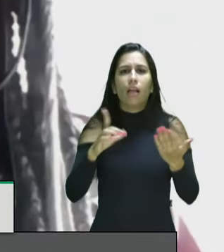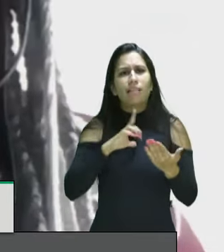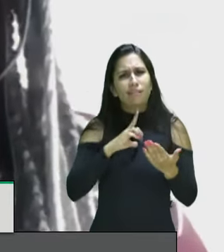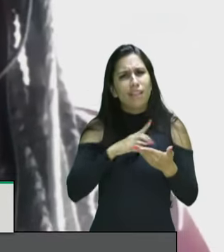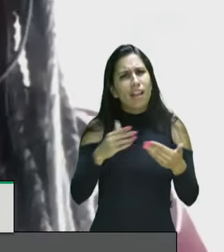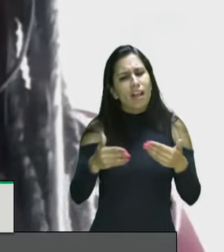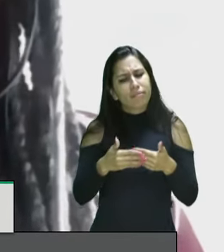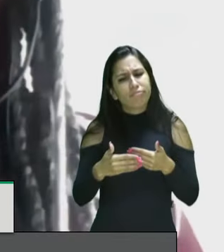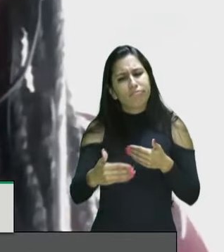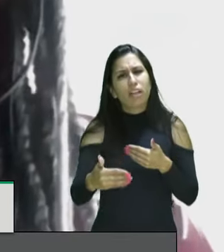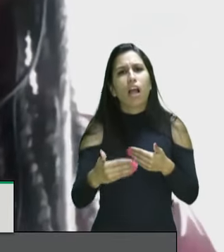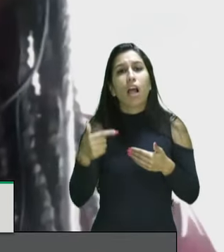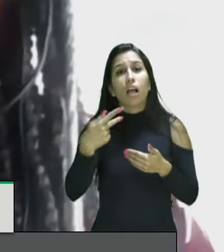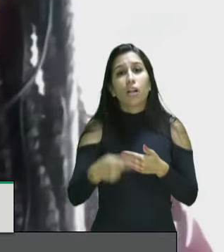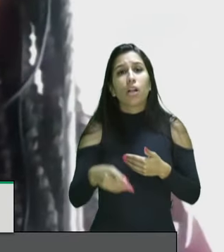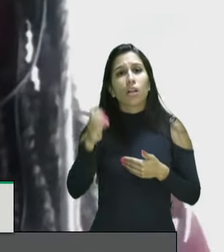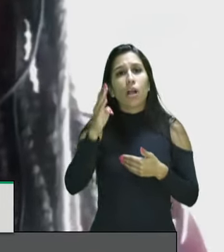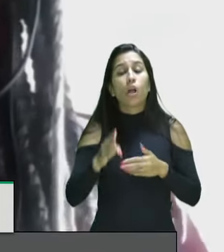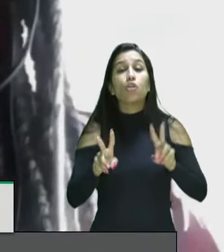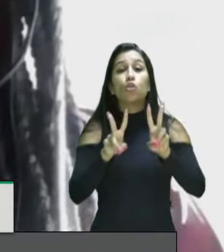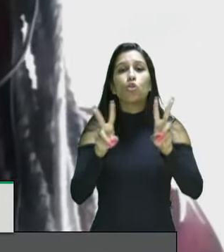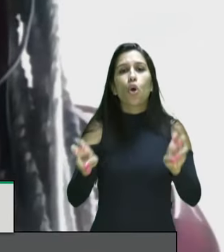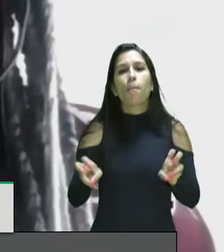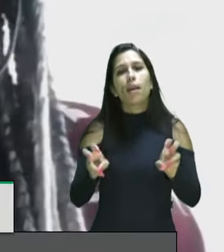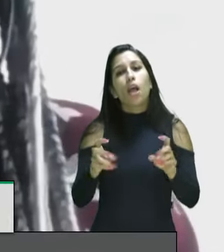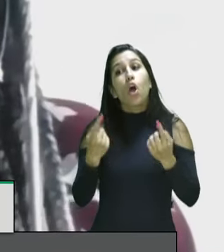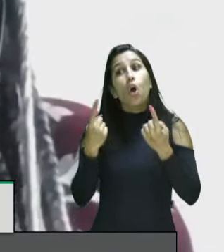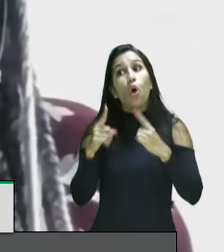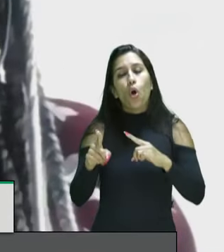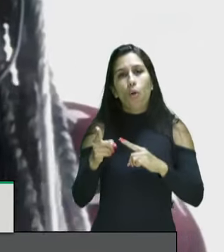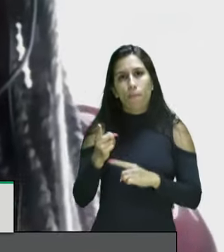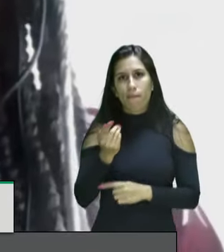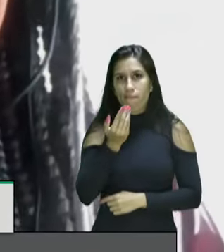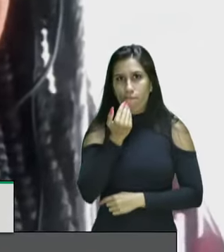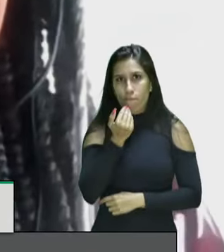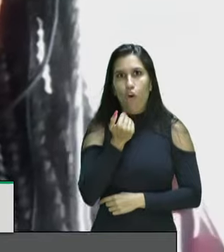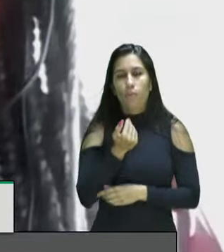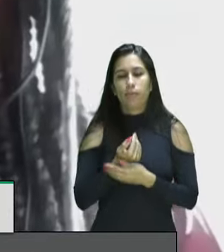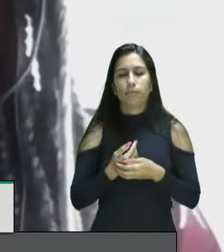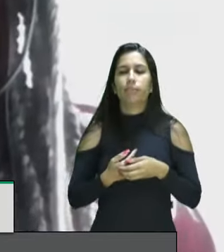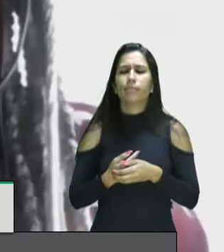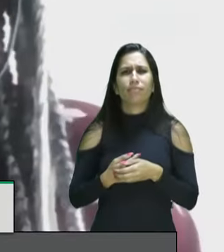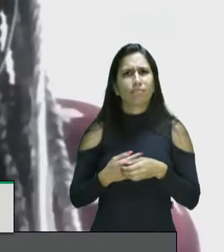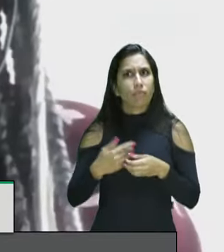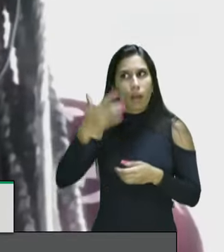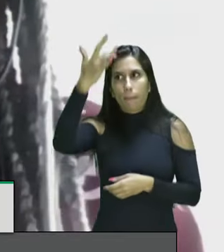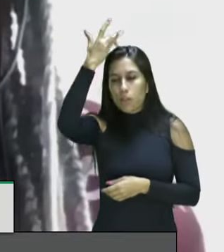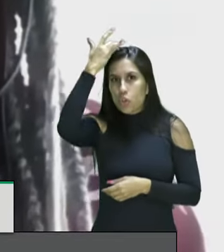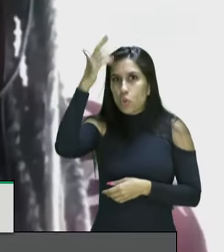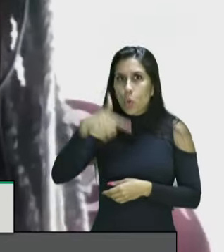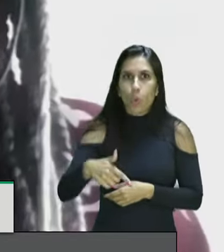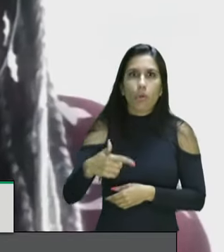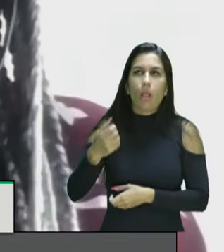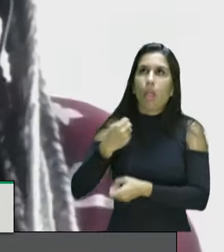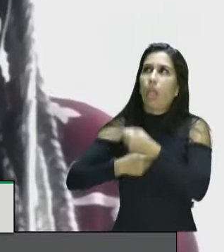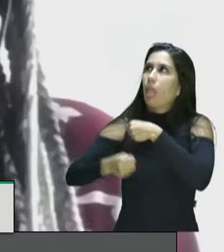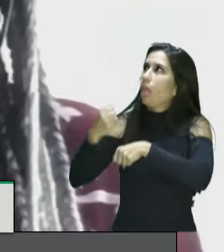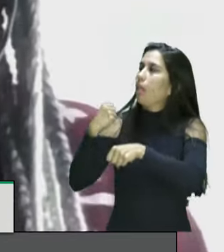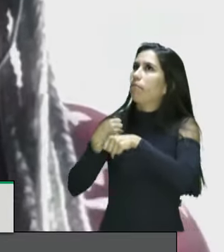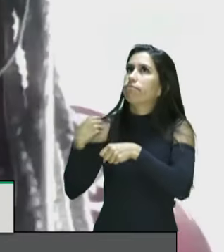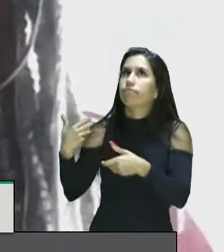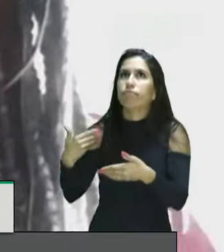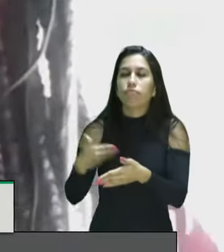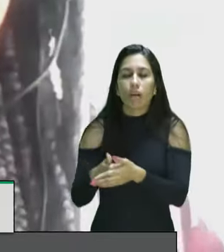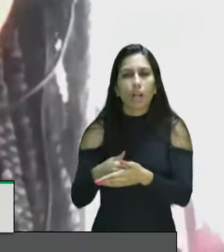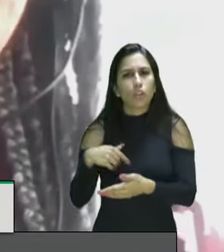internacionais em relação ao combate à fome é absurdo que nos últimos anos nos últimos 10 anos em menos de 10 anos a